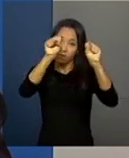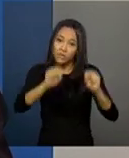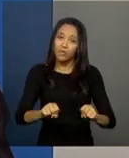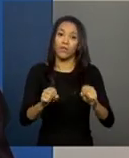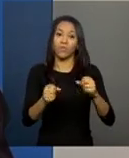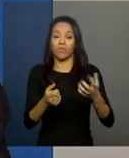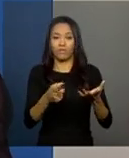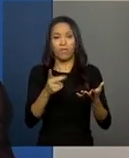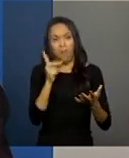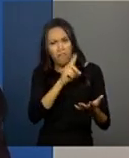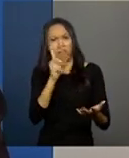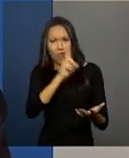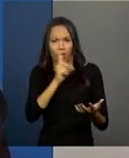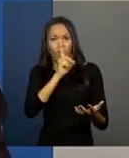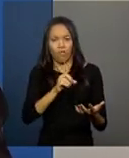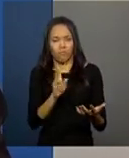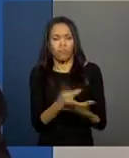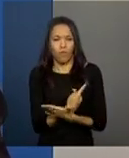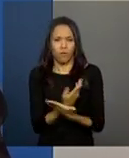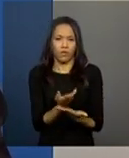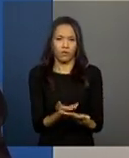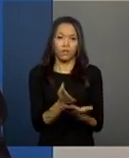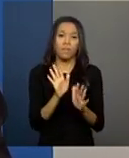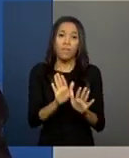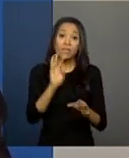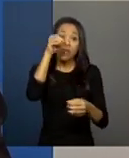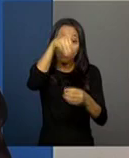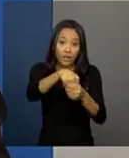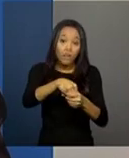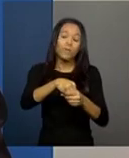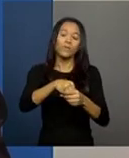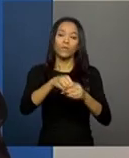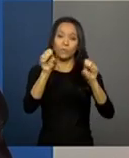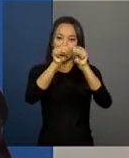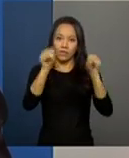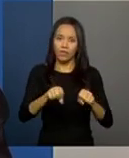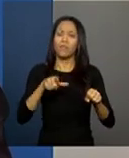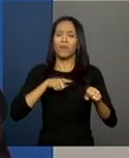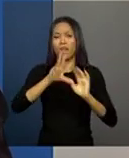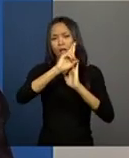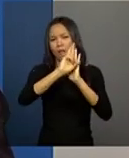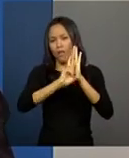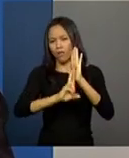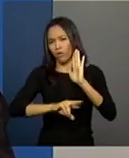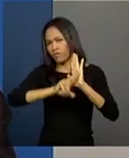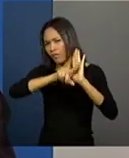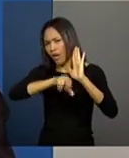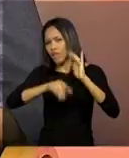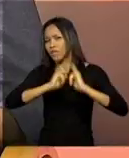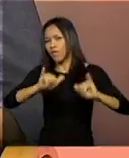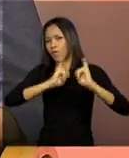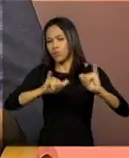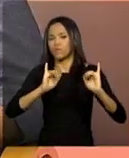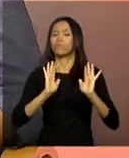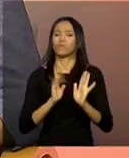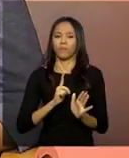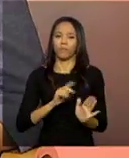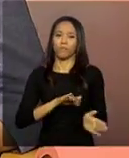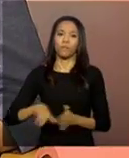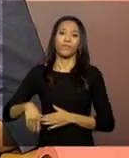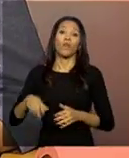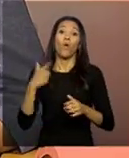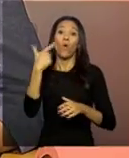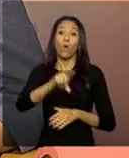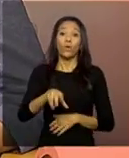caso haja problemas. Mas no próprio sistema tem relatórios para obter todos os dados digitados. Roseli, de